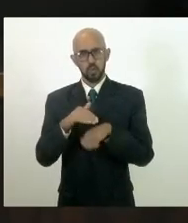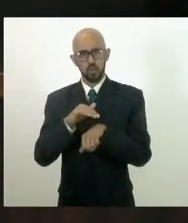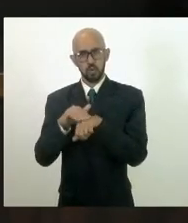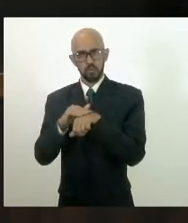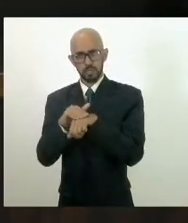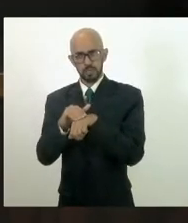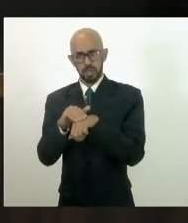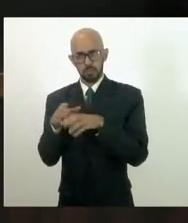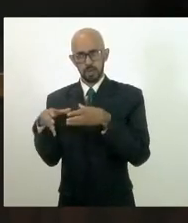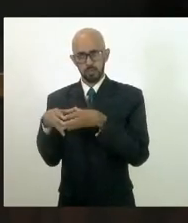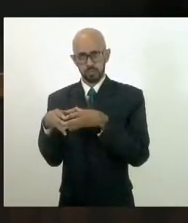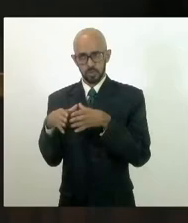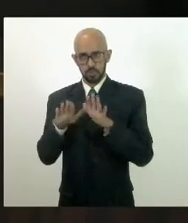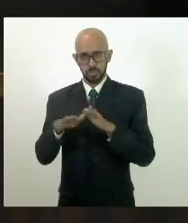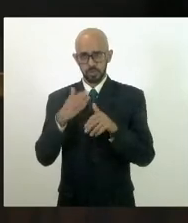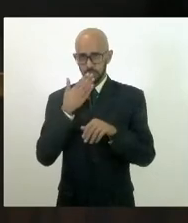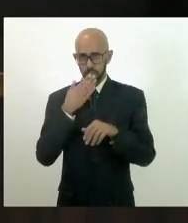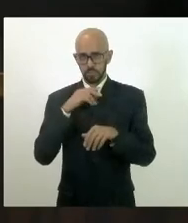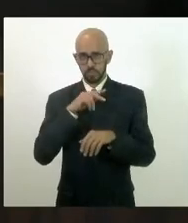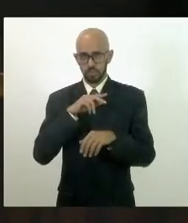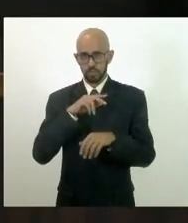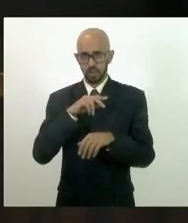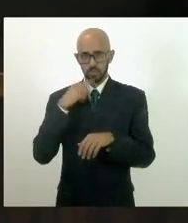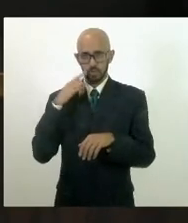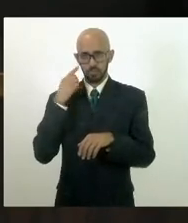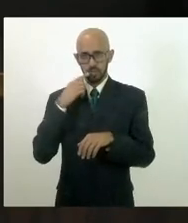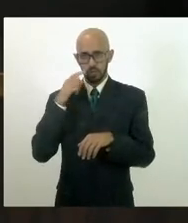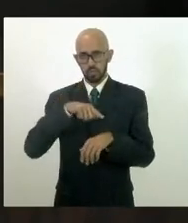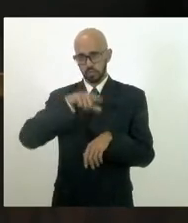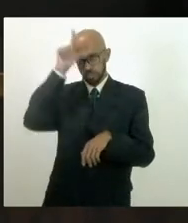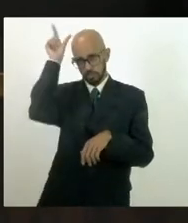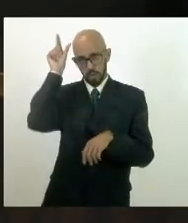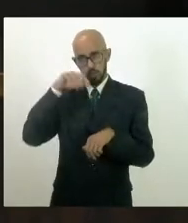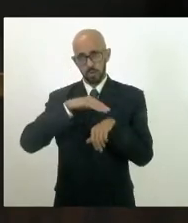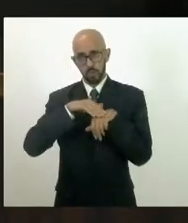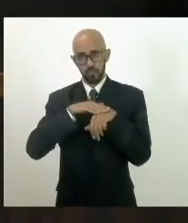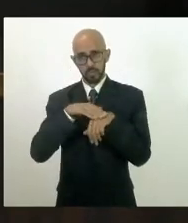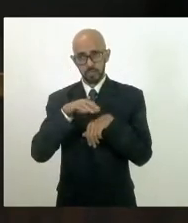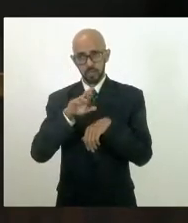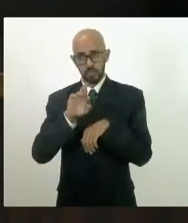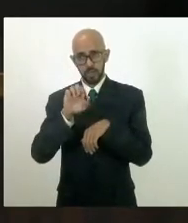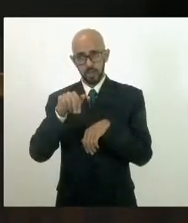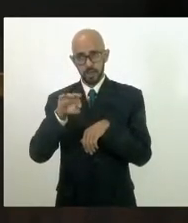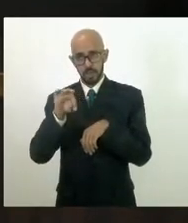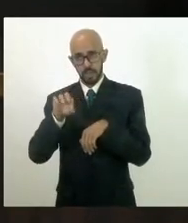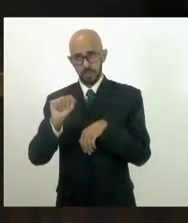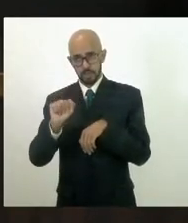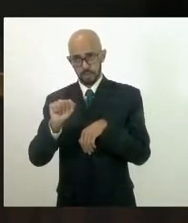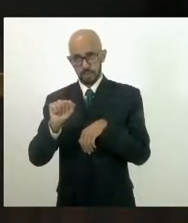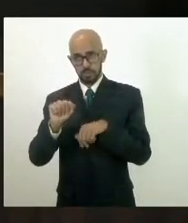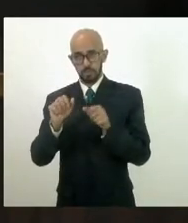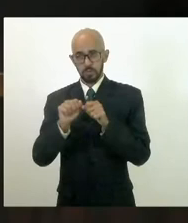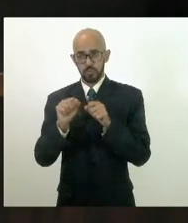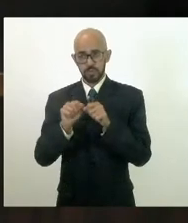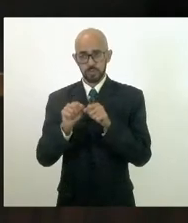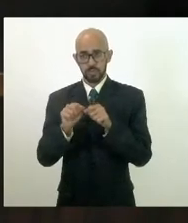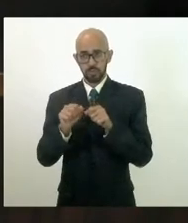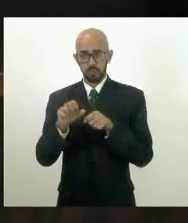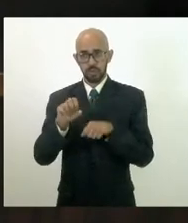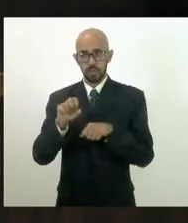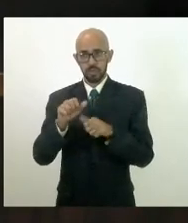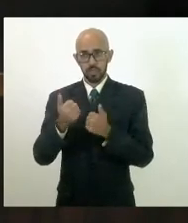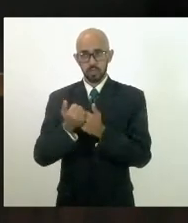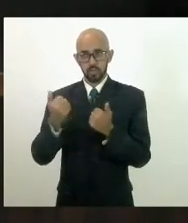Então, quero aqui pedir ao deputado Luiz Paulo, deputado Márcio, que possa conversar com a Renata, que a possa fazer uma subcomissão das duas comissões com a